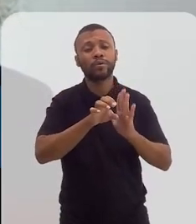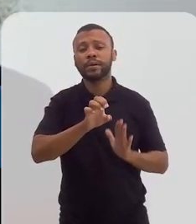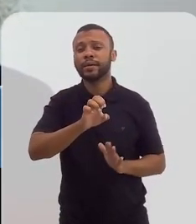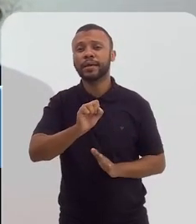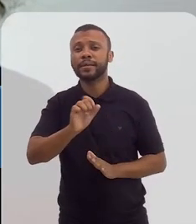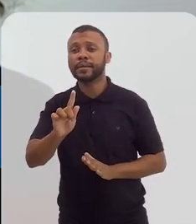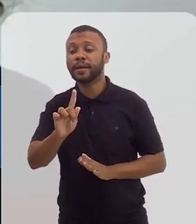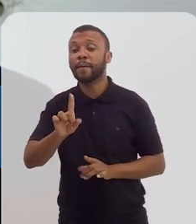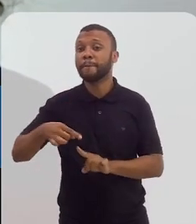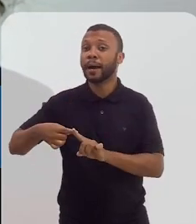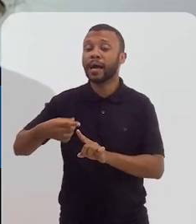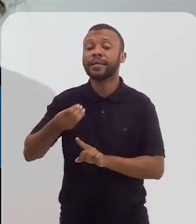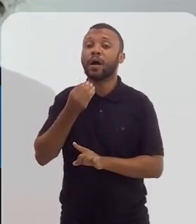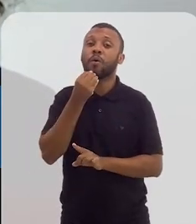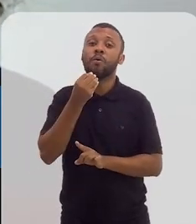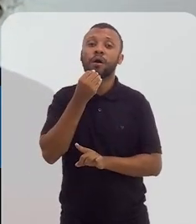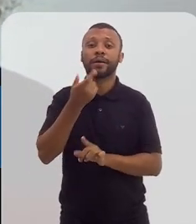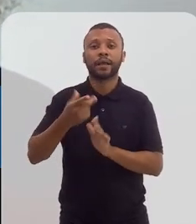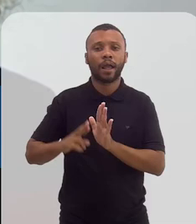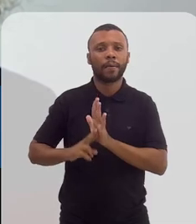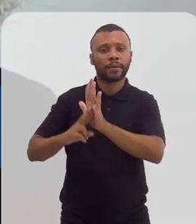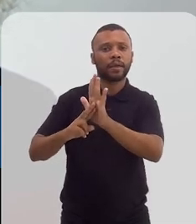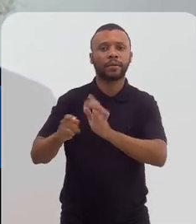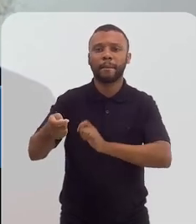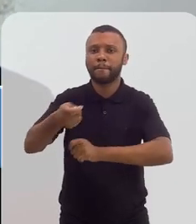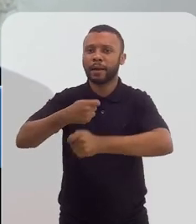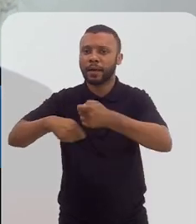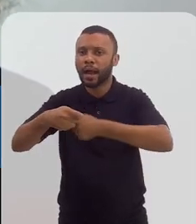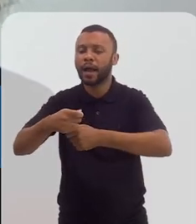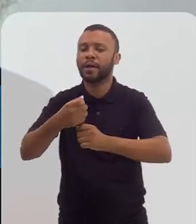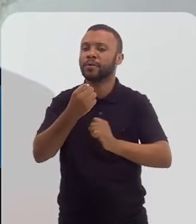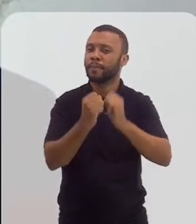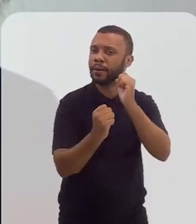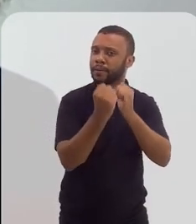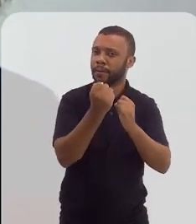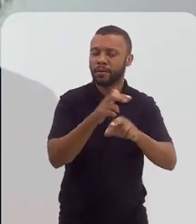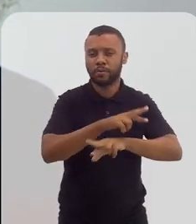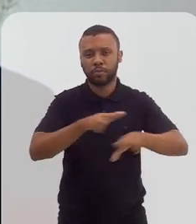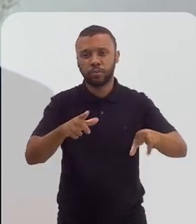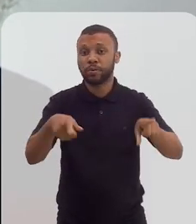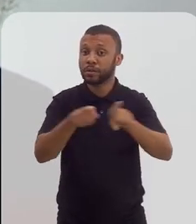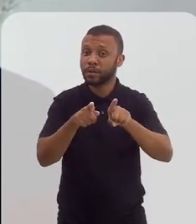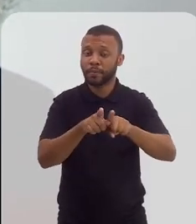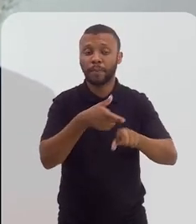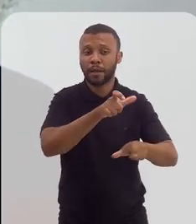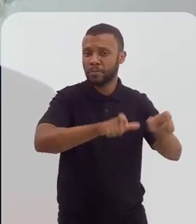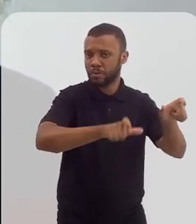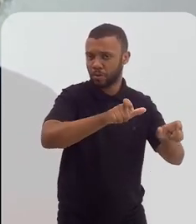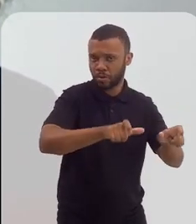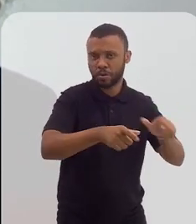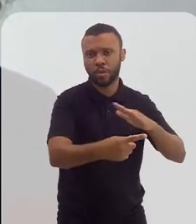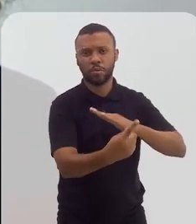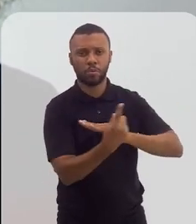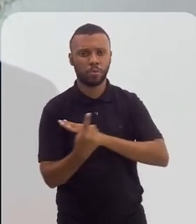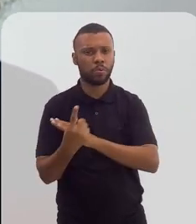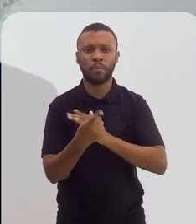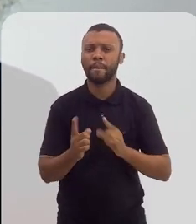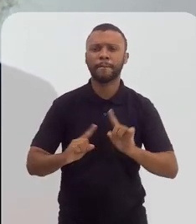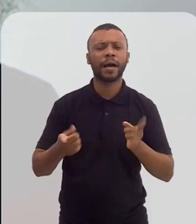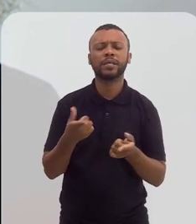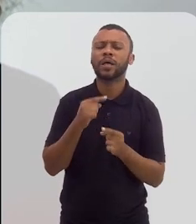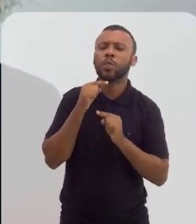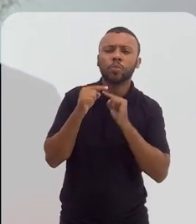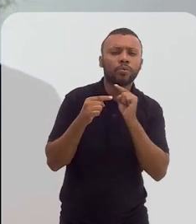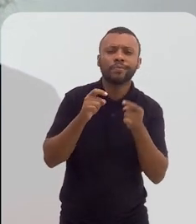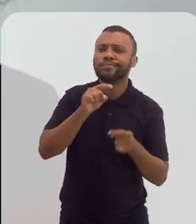ESG e as oportunidades que ele representa para o mercado, para as empresas, para os consumidores. Mas a dúvida é, o que